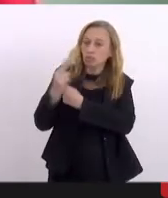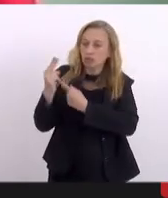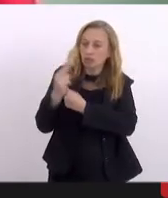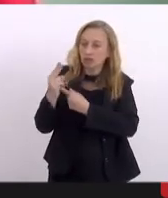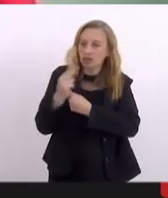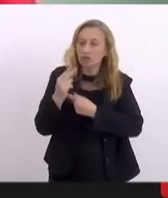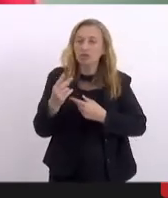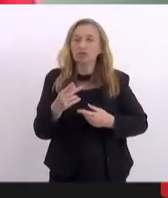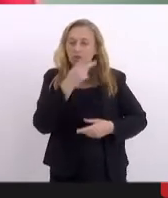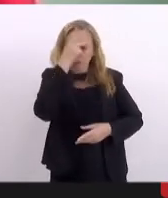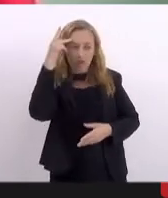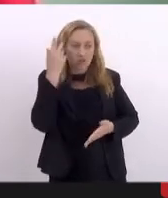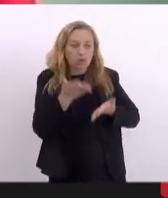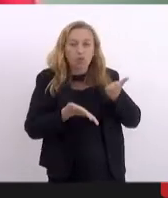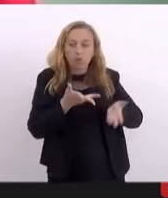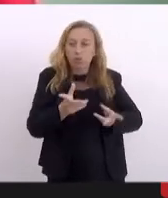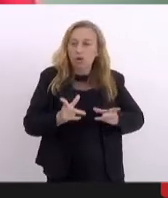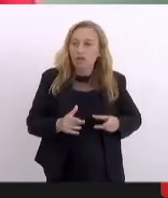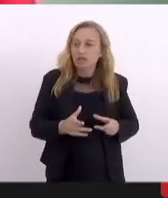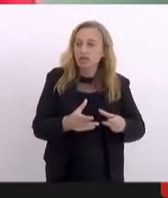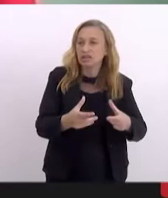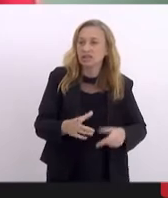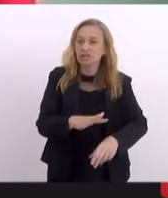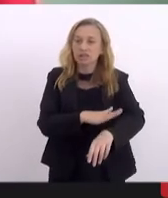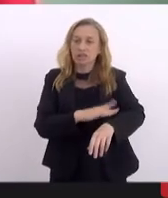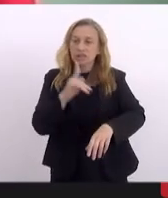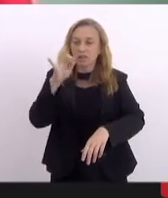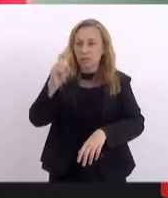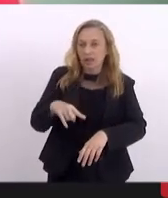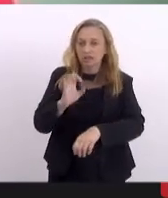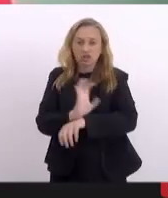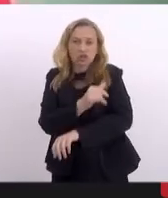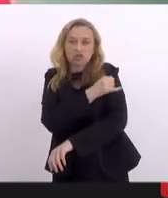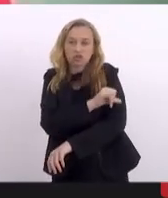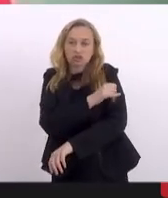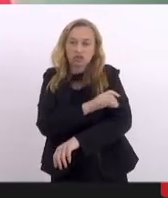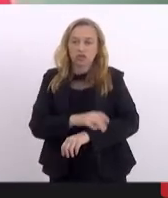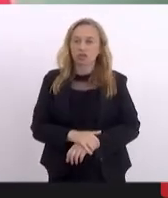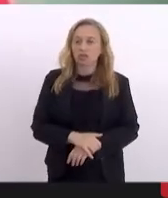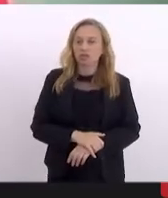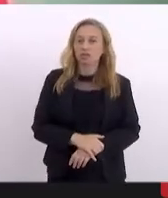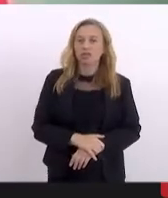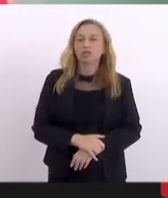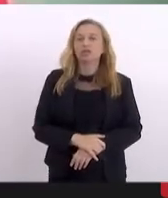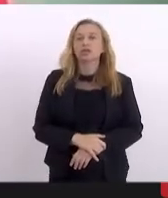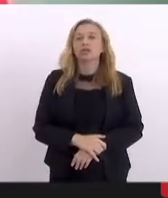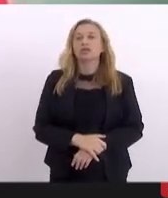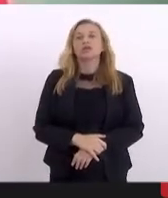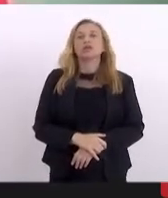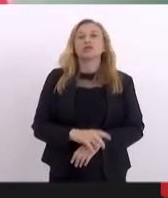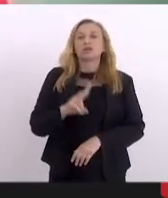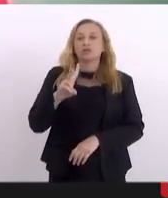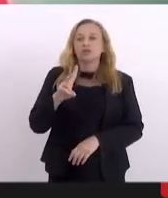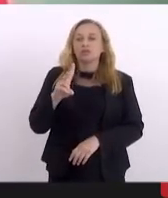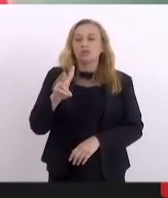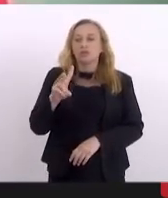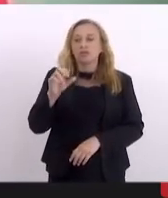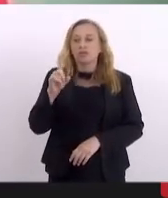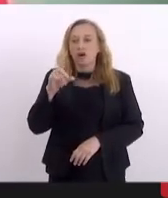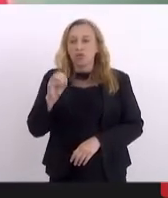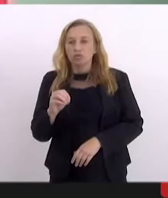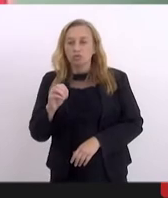tratamento de câncer de périto no âmbito do estado do Rio de Janeiro. Autoria do deputado Valdo Ceasa,